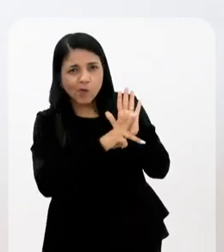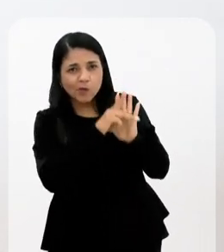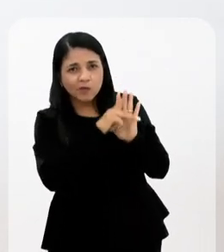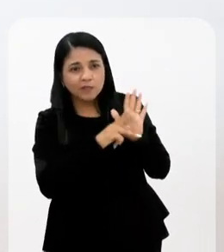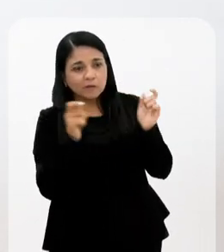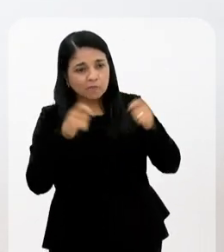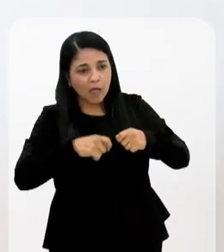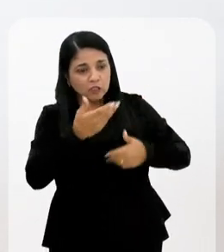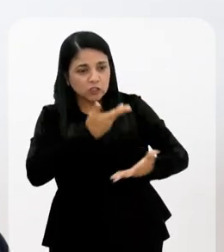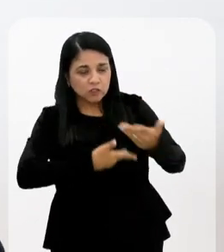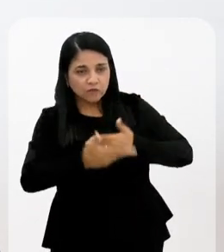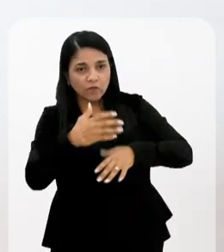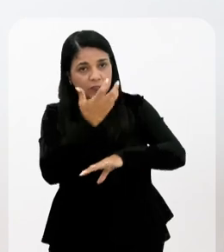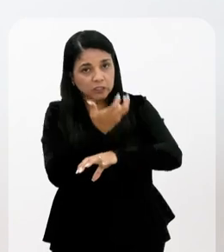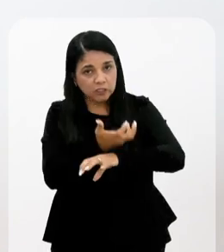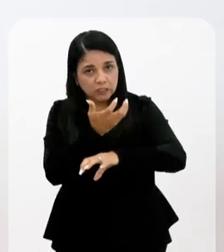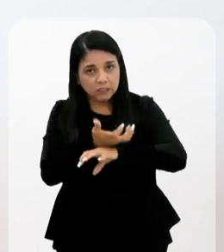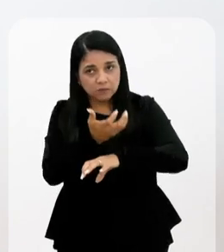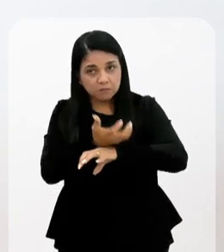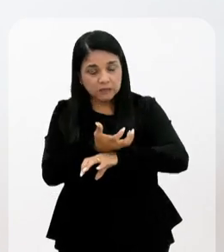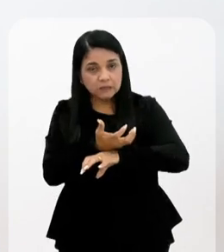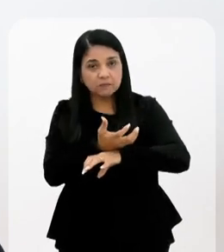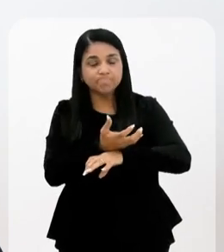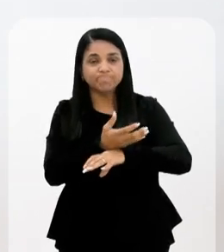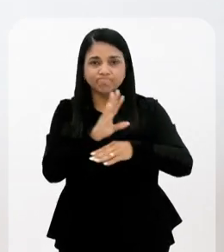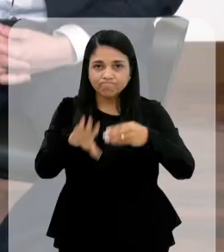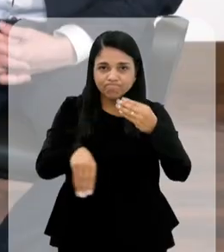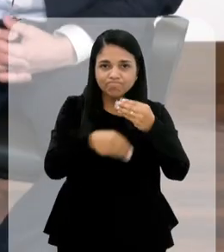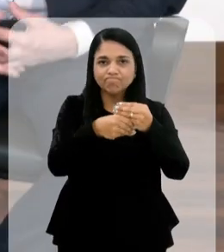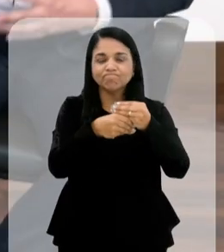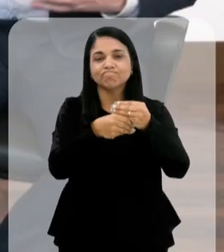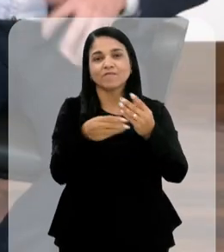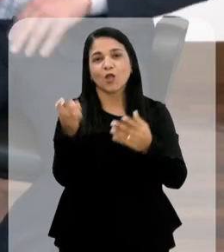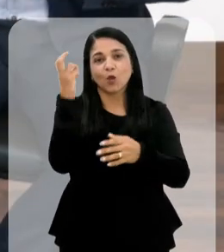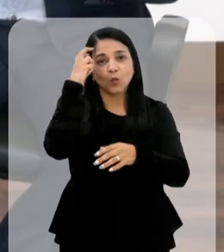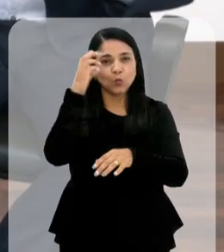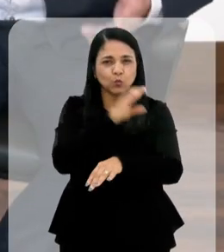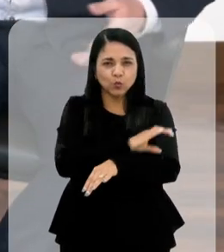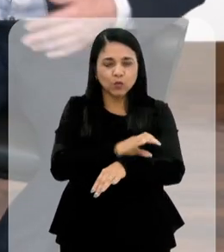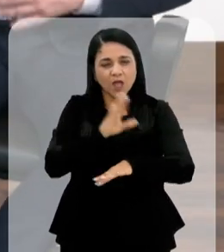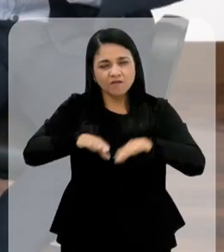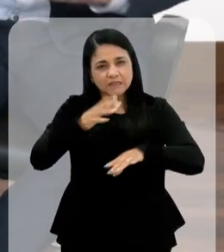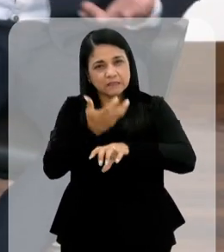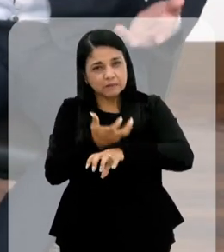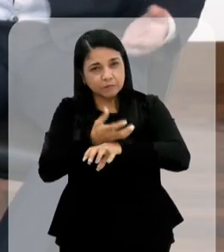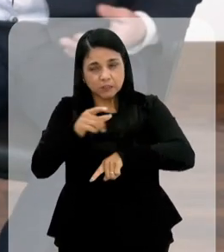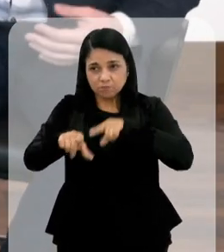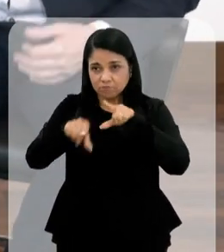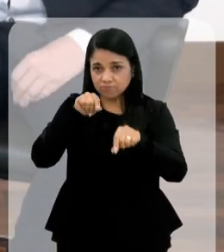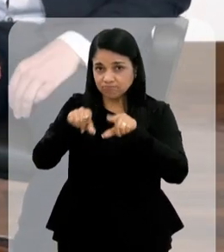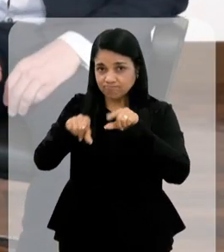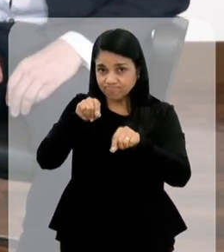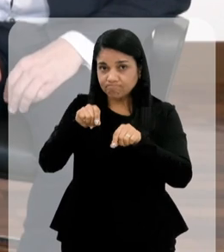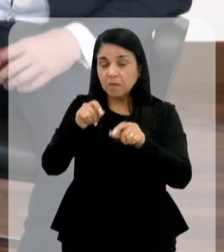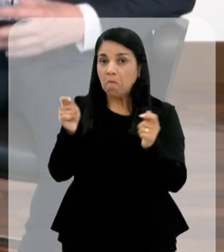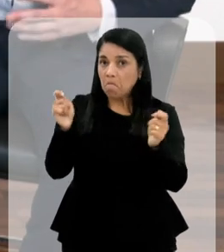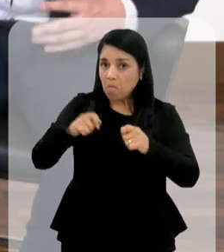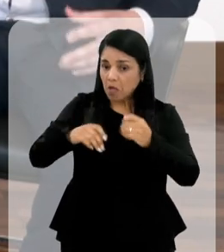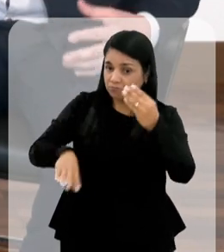projetos que possam envolver até disciplinas que falem um pouquinho também isso. Porque a gente tem as disciplinas optativas que podem